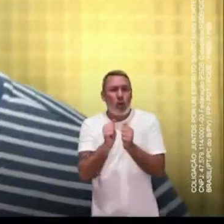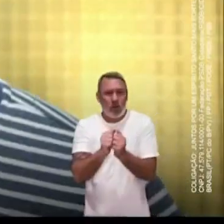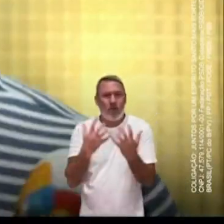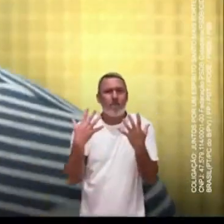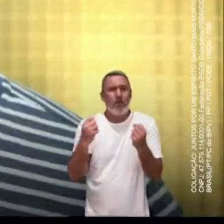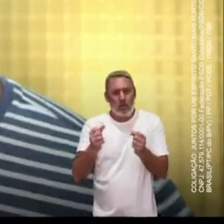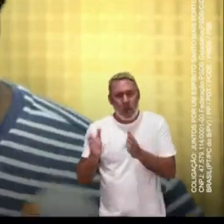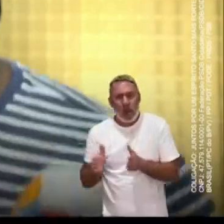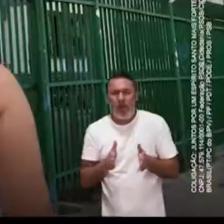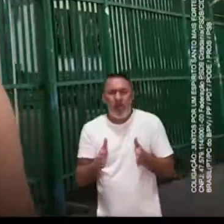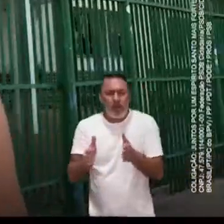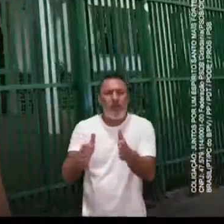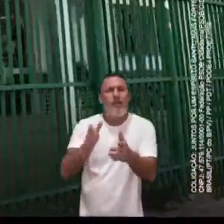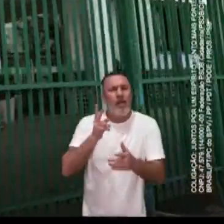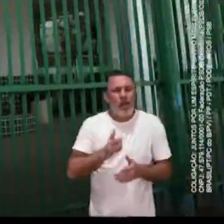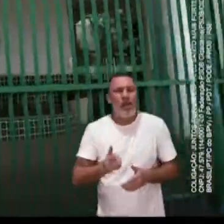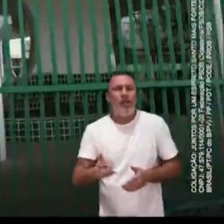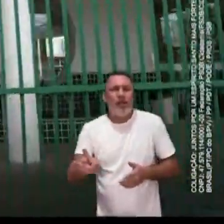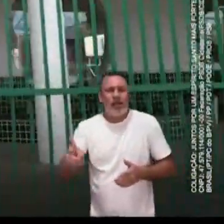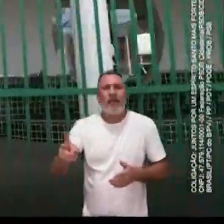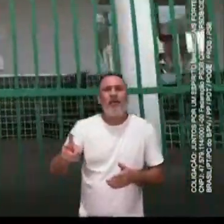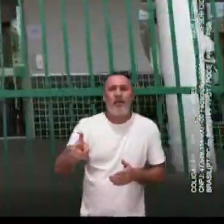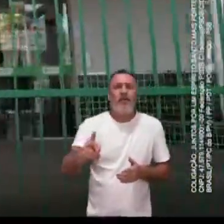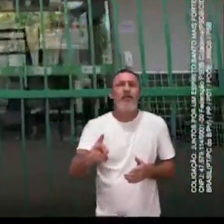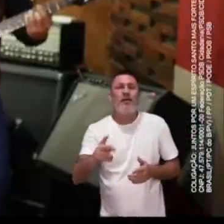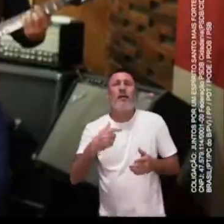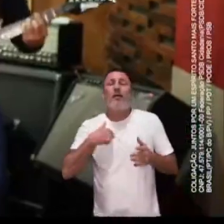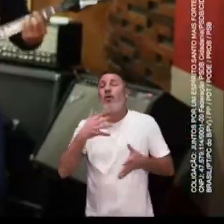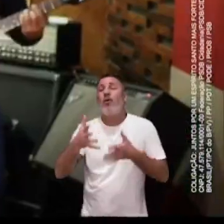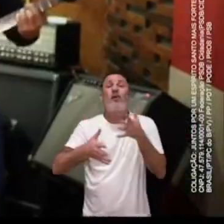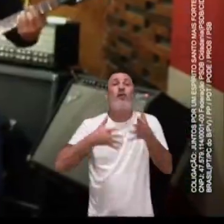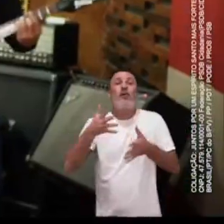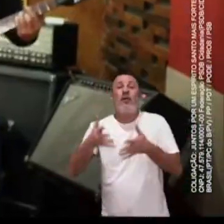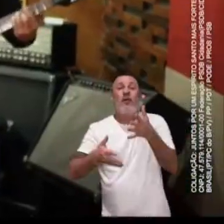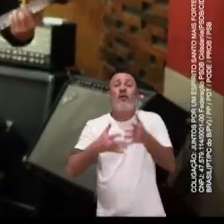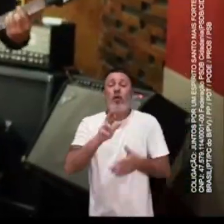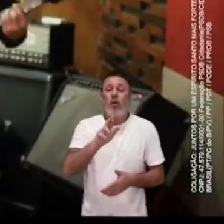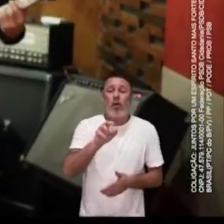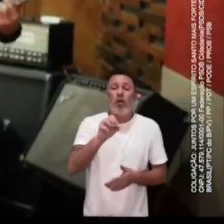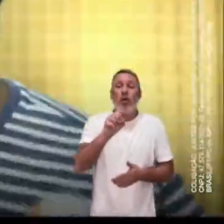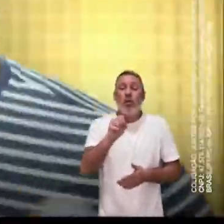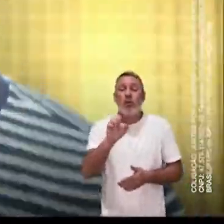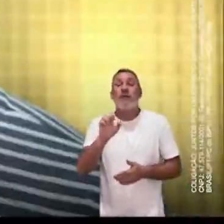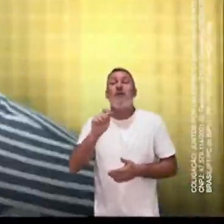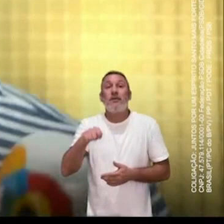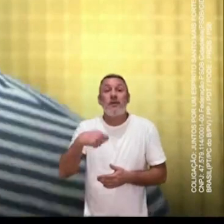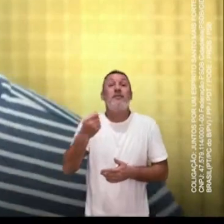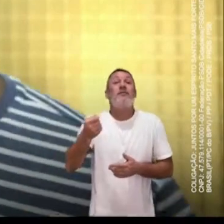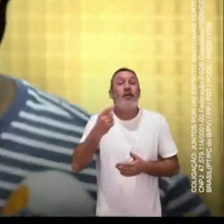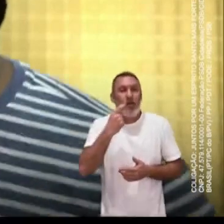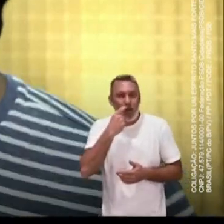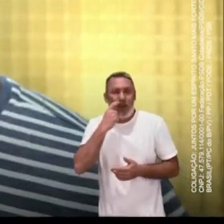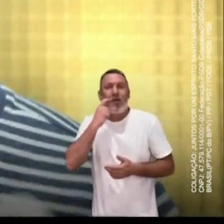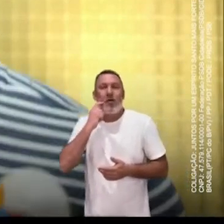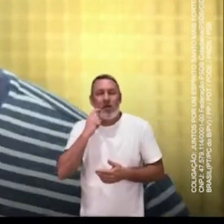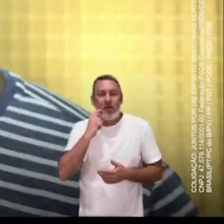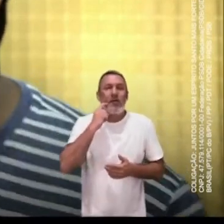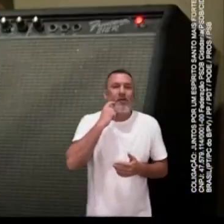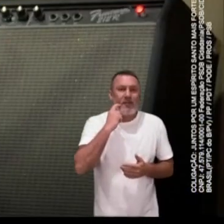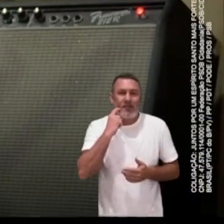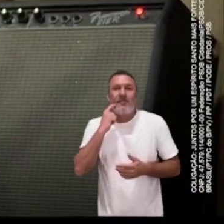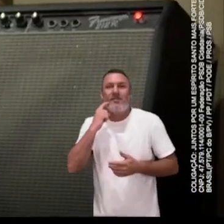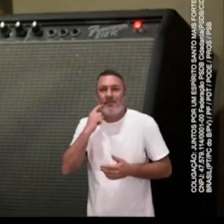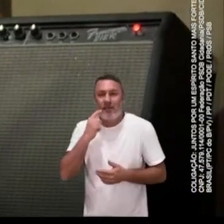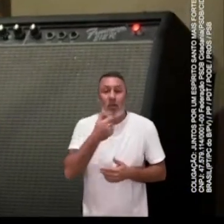ela vamos juntos caminhar. Eu disse Rose, Rose de Freitas.